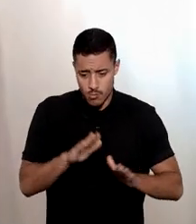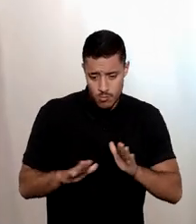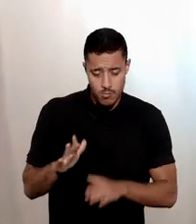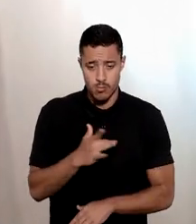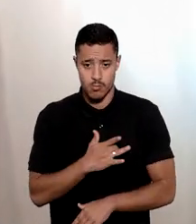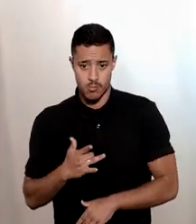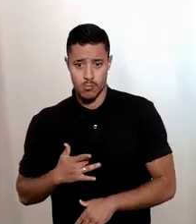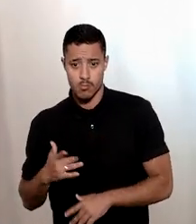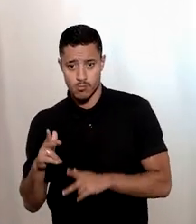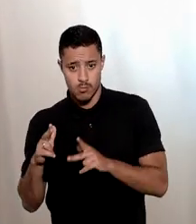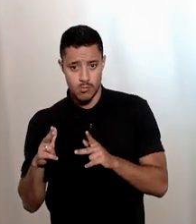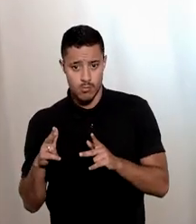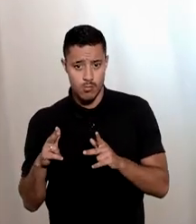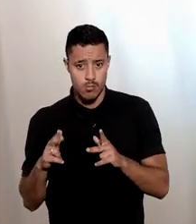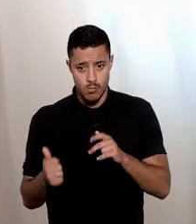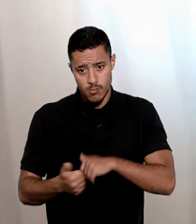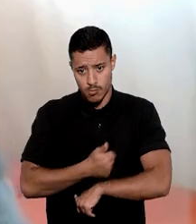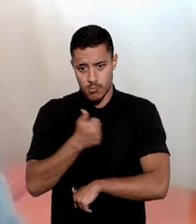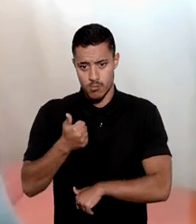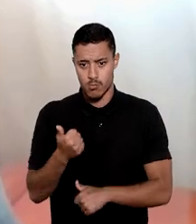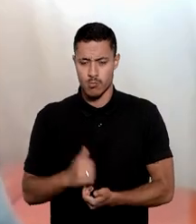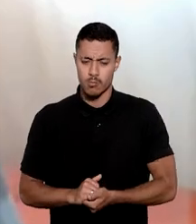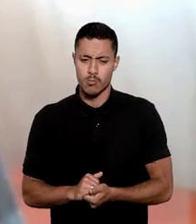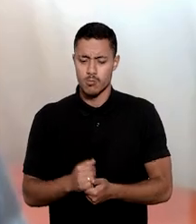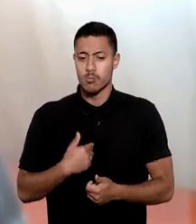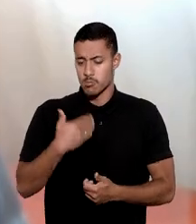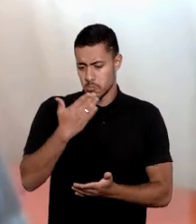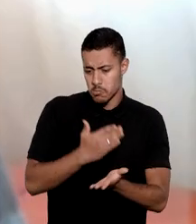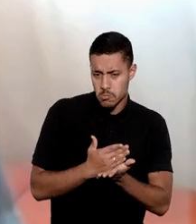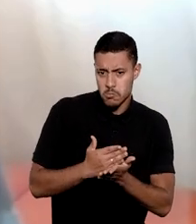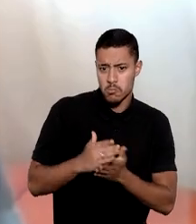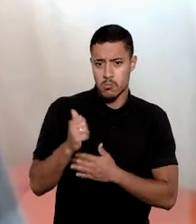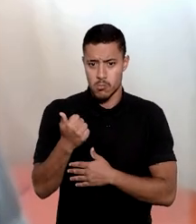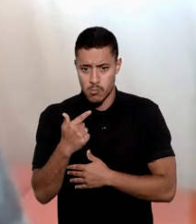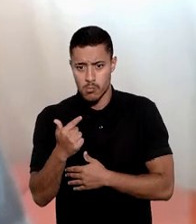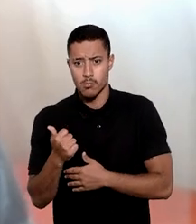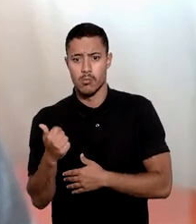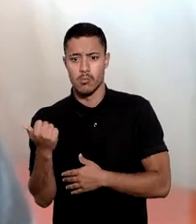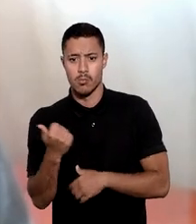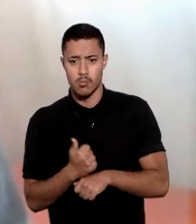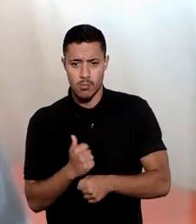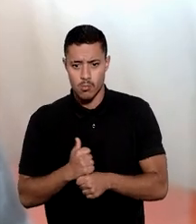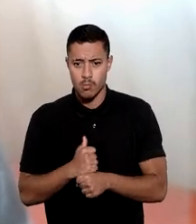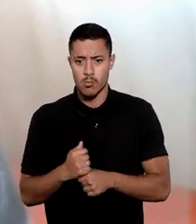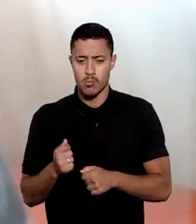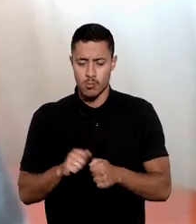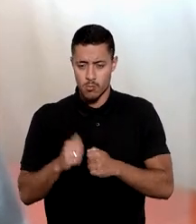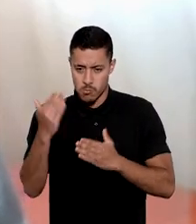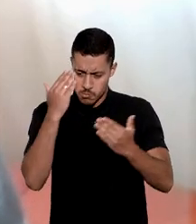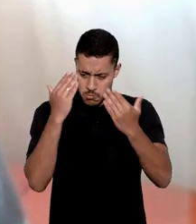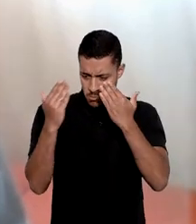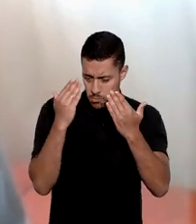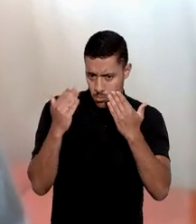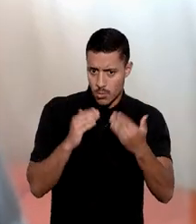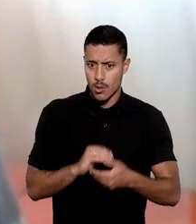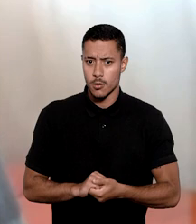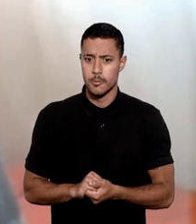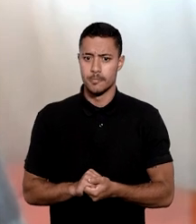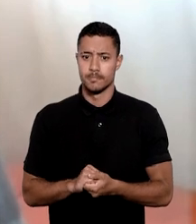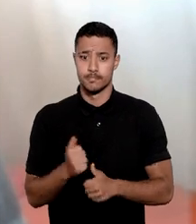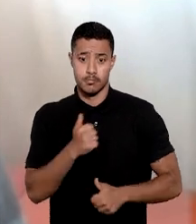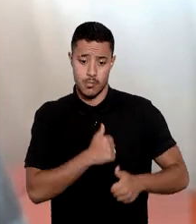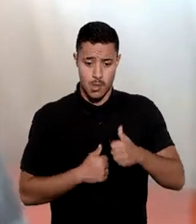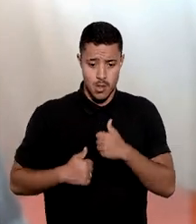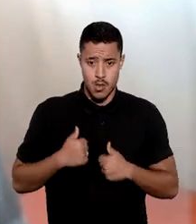saúde de uma forma ainda melhor. Desde o começo, desde os 12 anos, eu faço tratamento psiquiátrico para